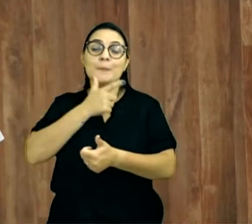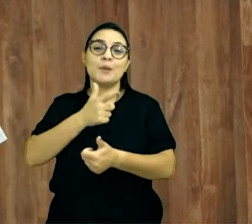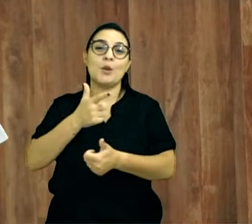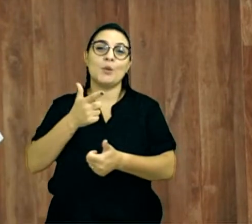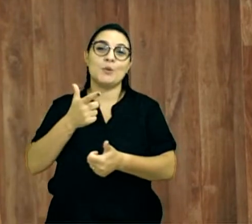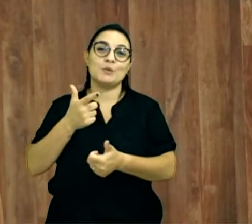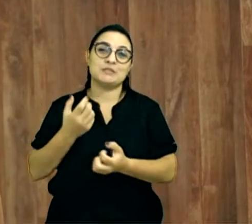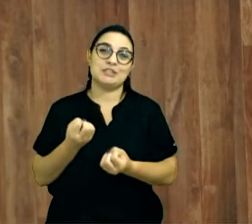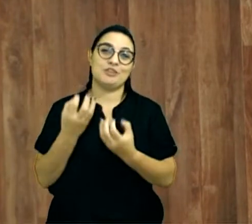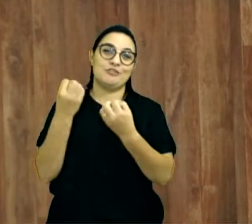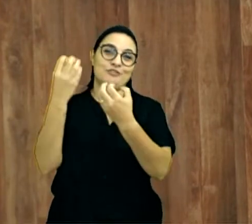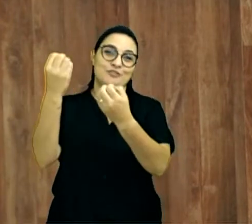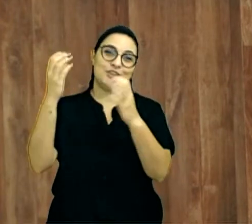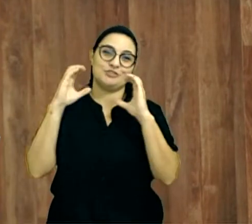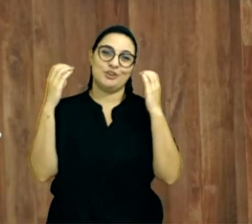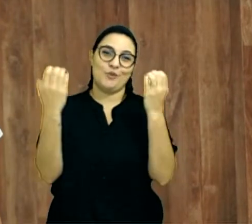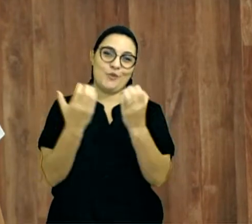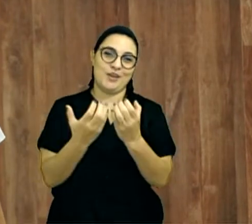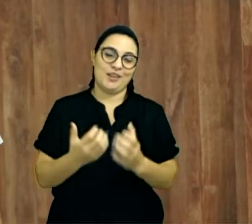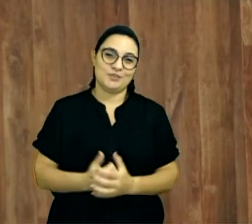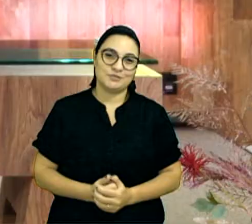a viagem para aquele congresso.